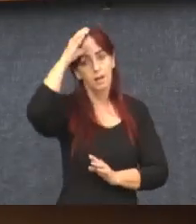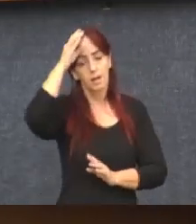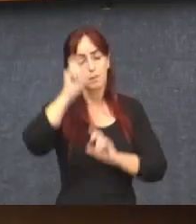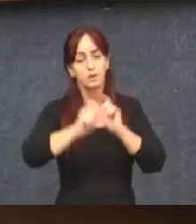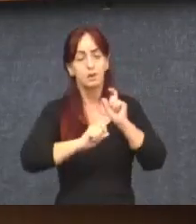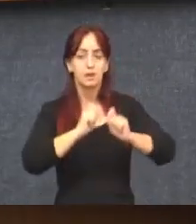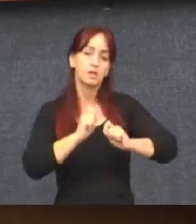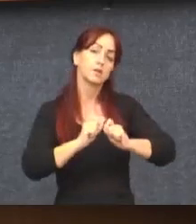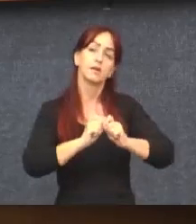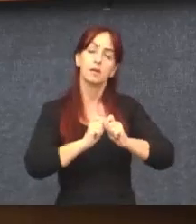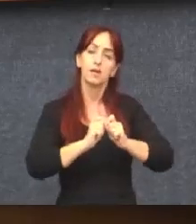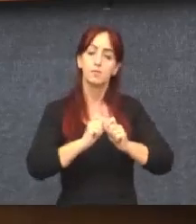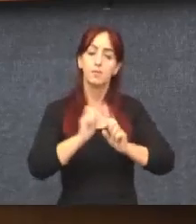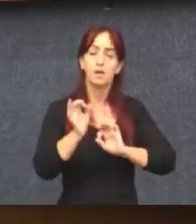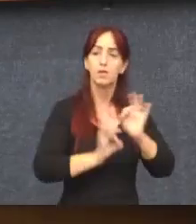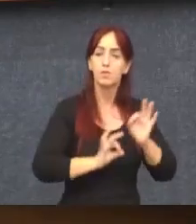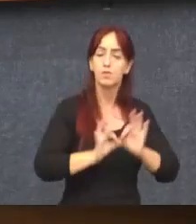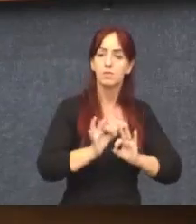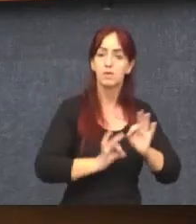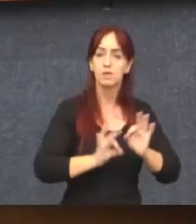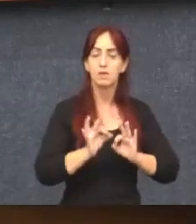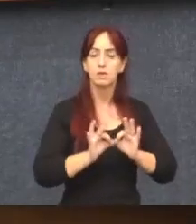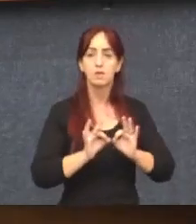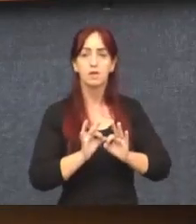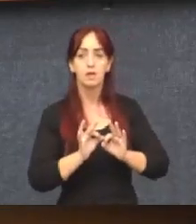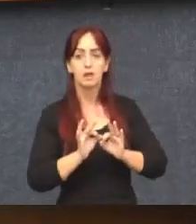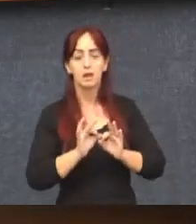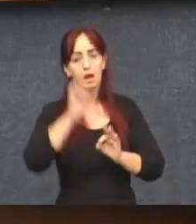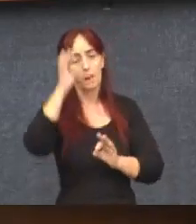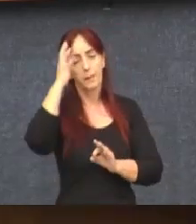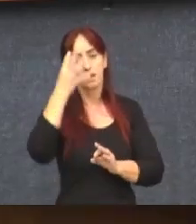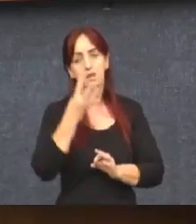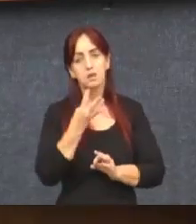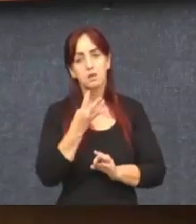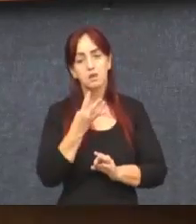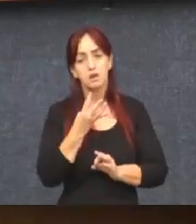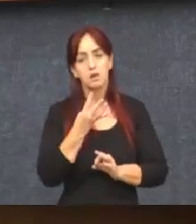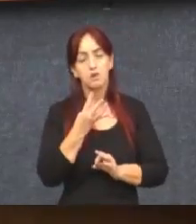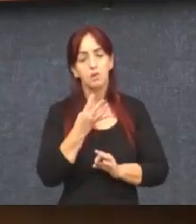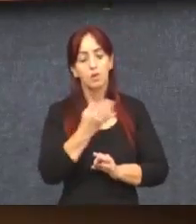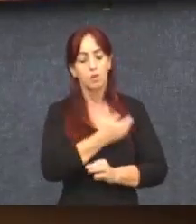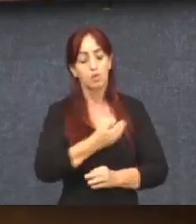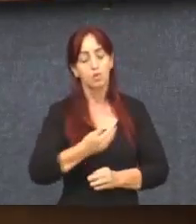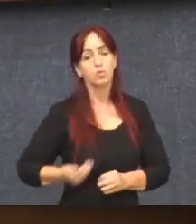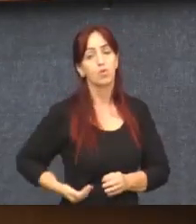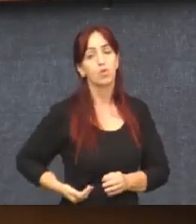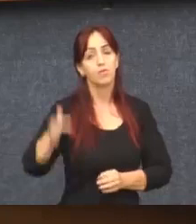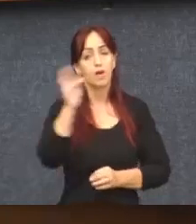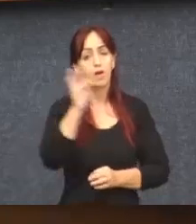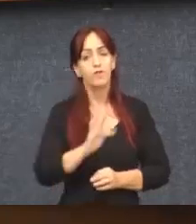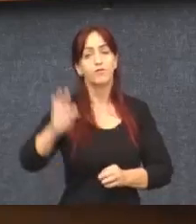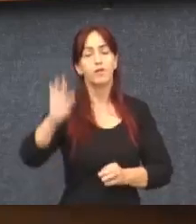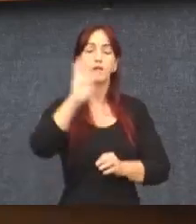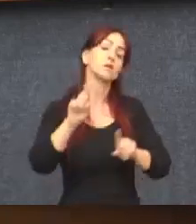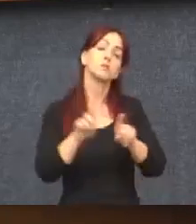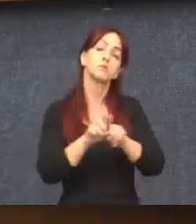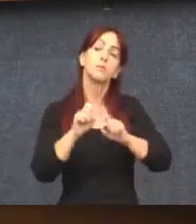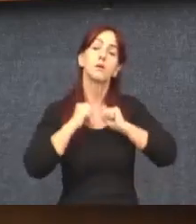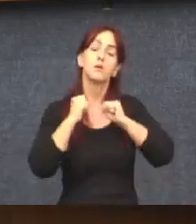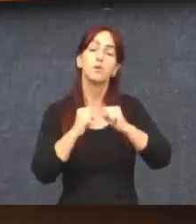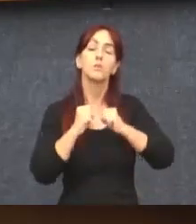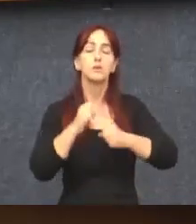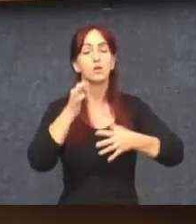ratificar uma decisão do Governo Federal e do Poder Judiciário.